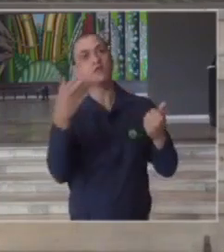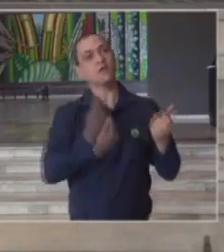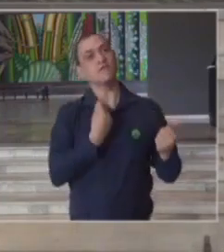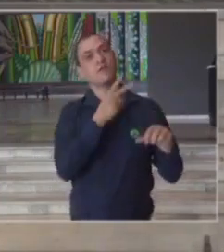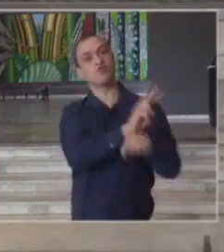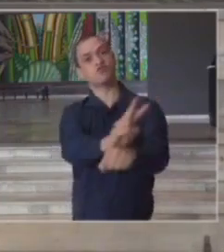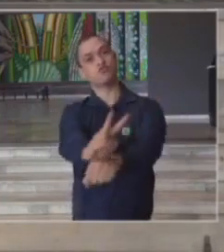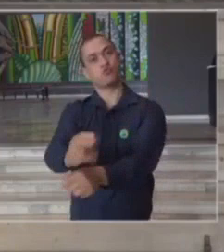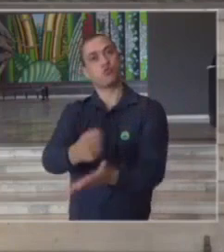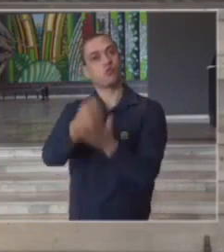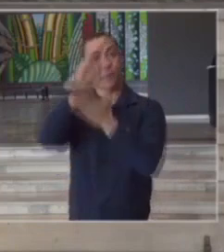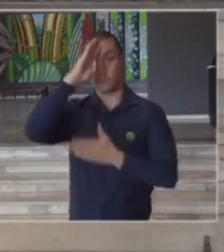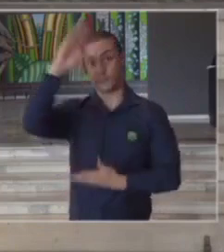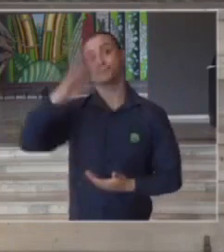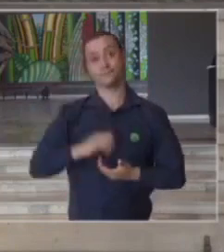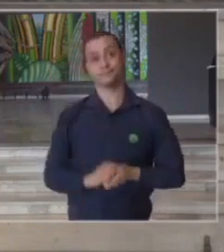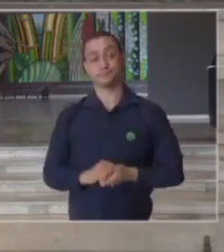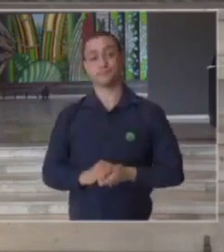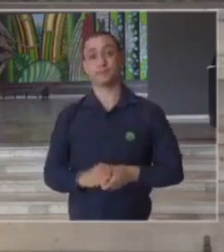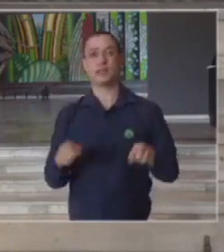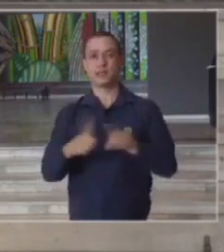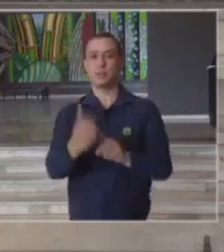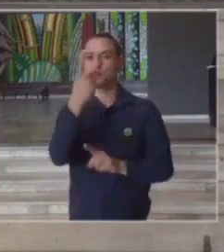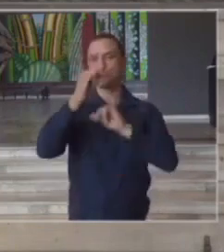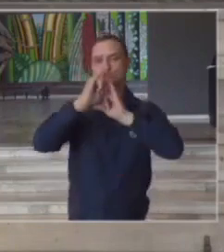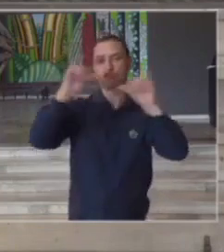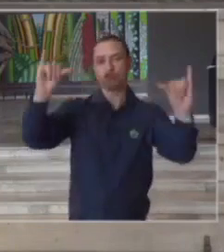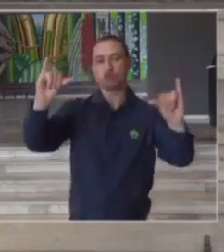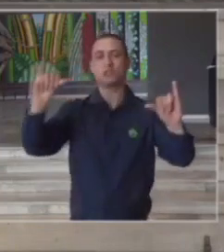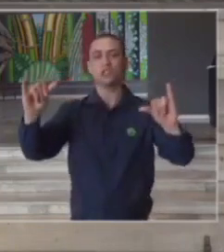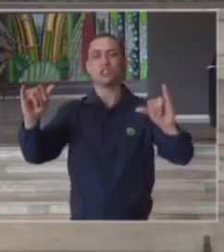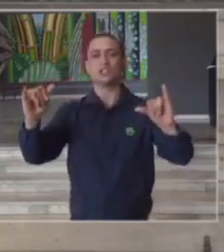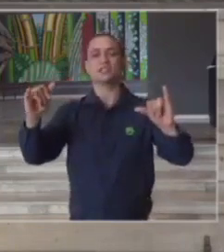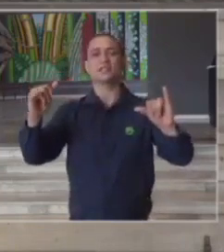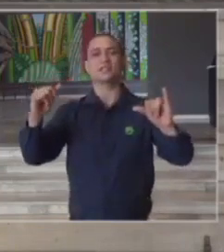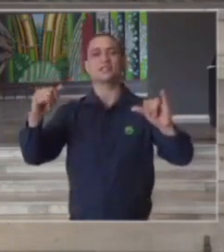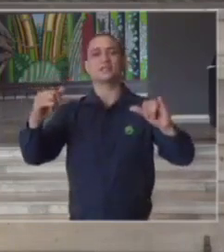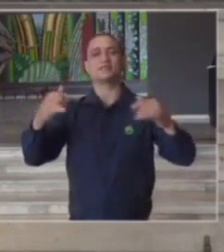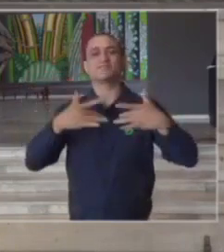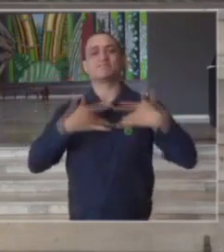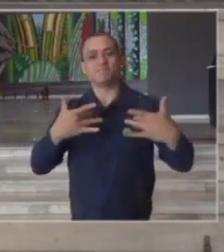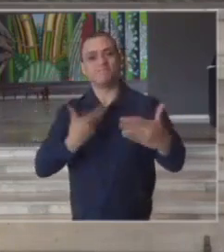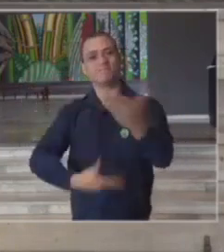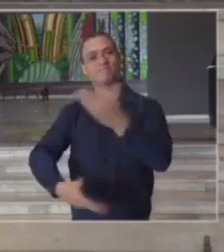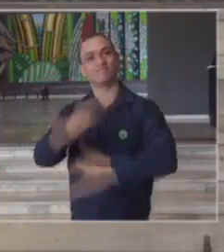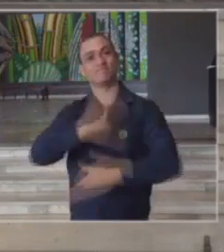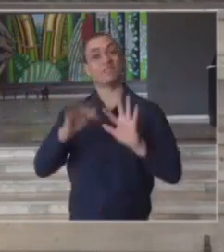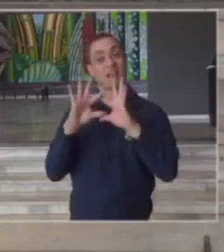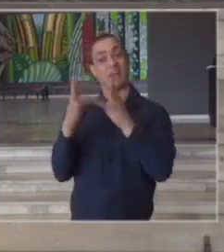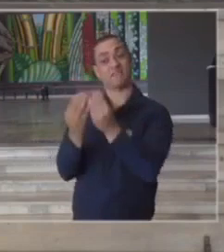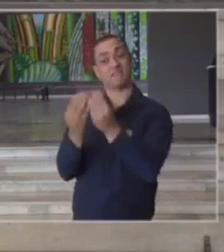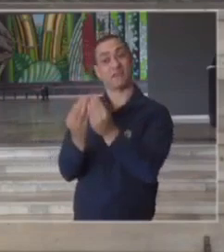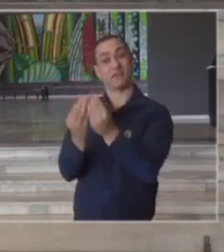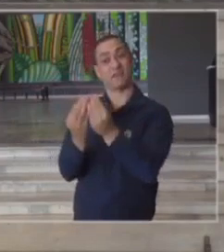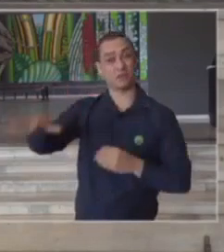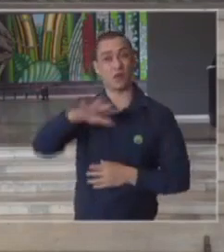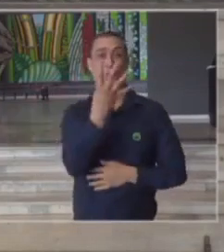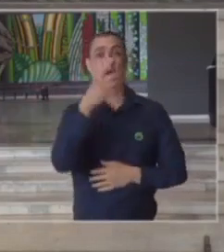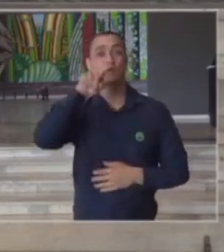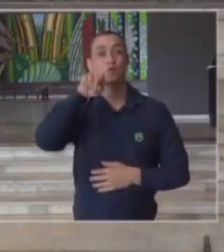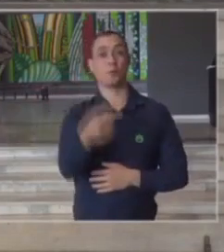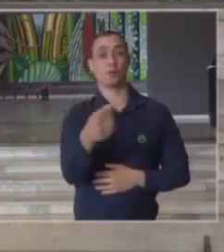Paulo quero também deixar uma mensagem de solidariedade aos familiares de 4.37